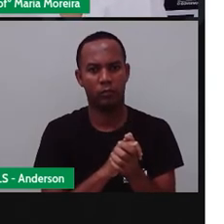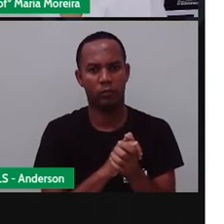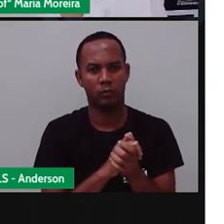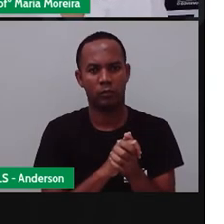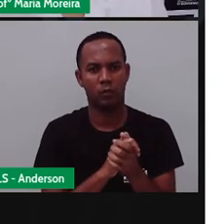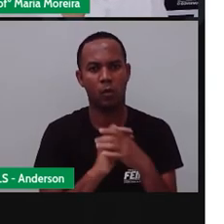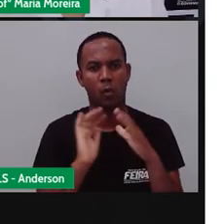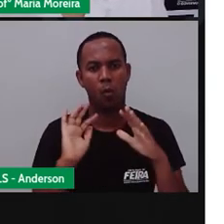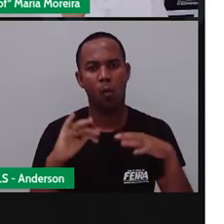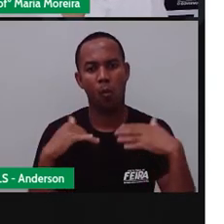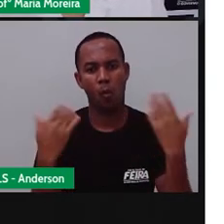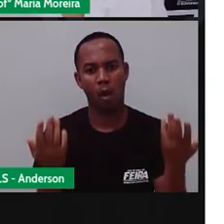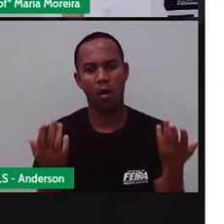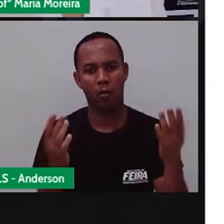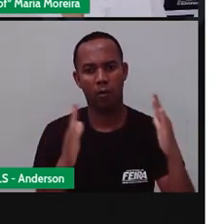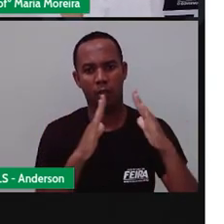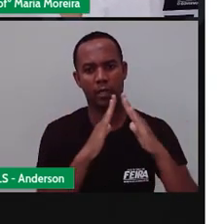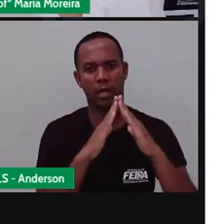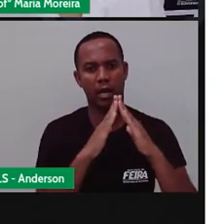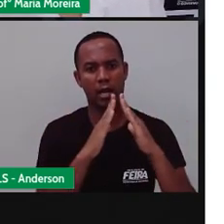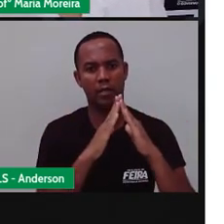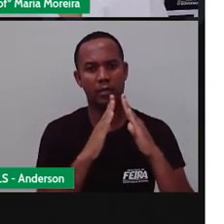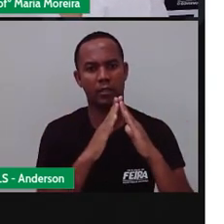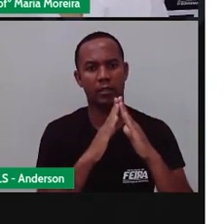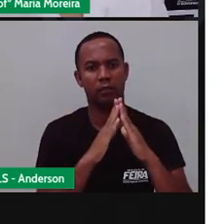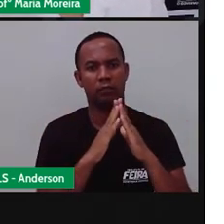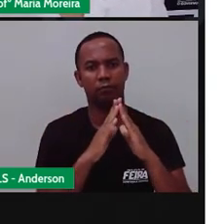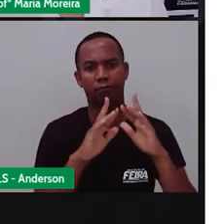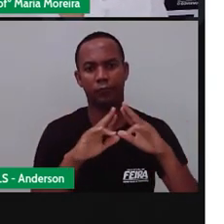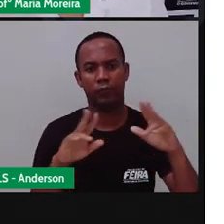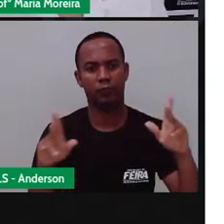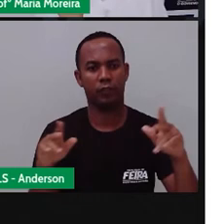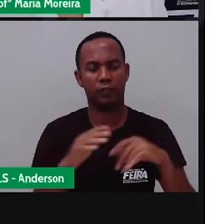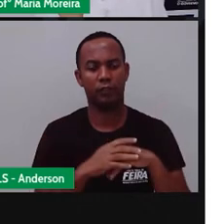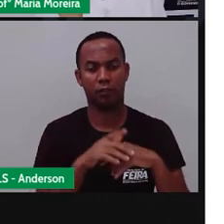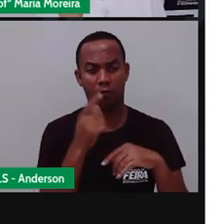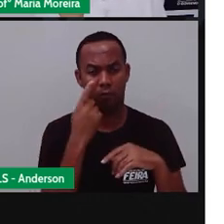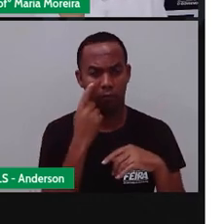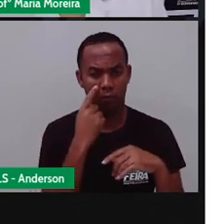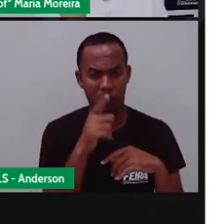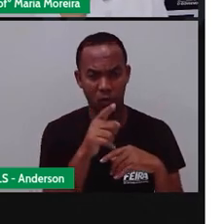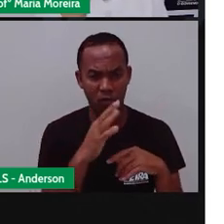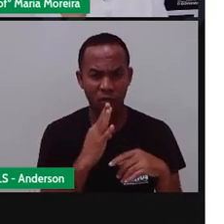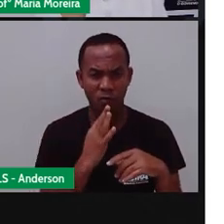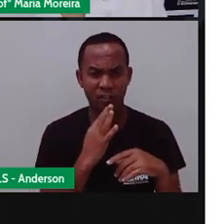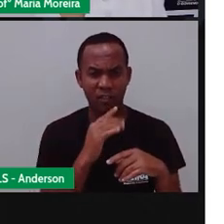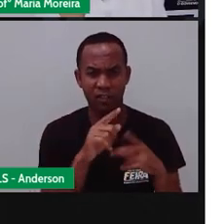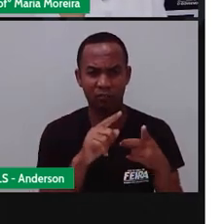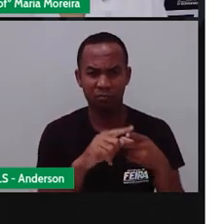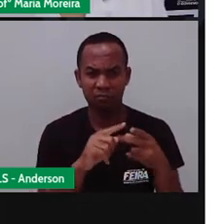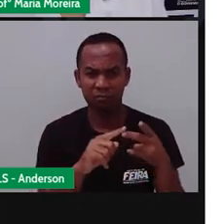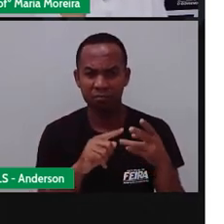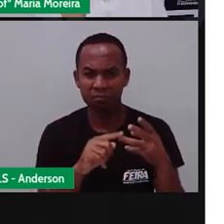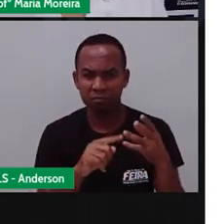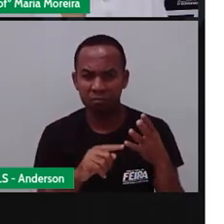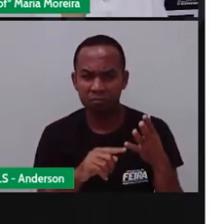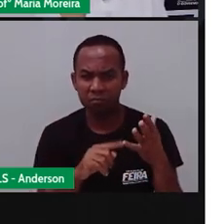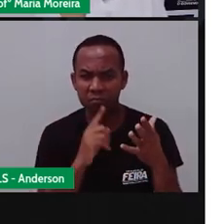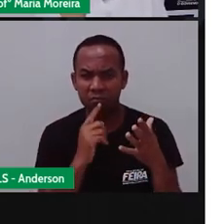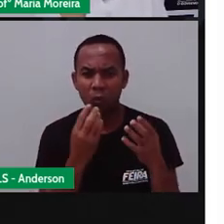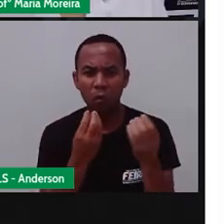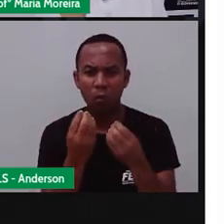Quais os tipos de moradia? E a gente tem aqui, né? Pau à fita, os barracos, pau à pique,